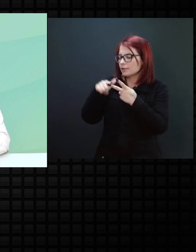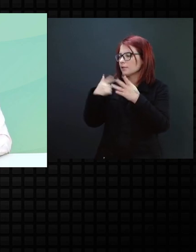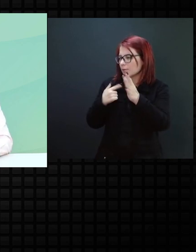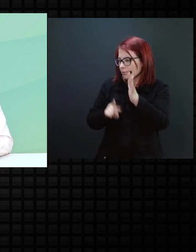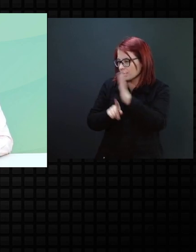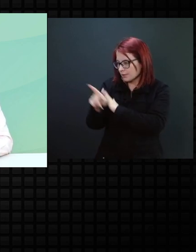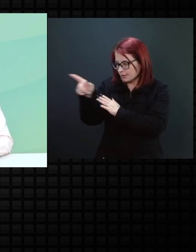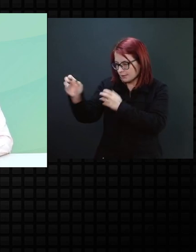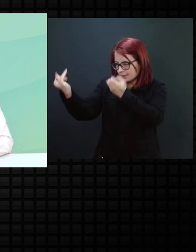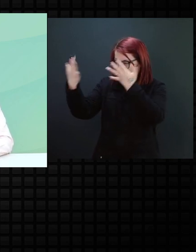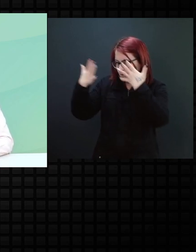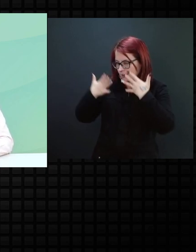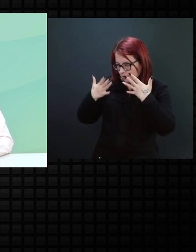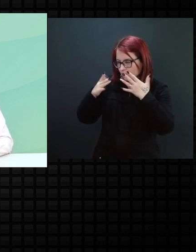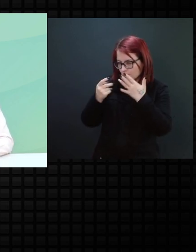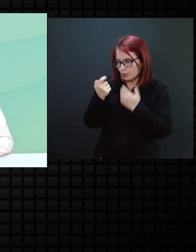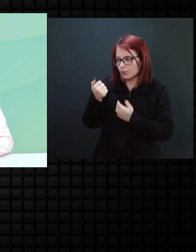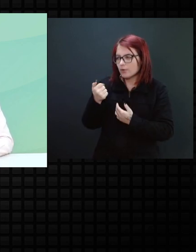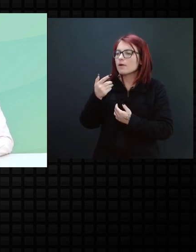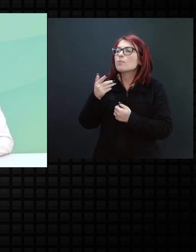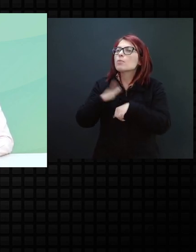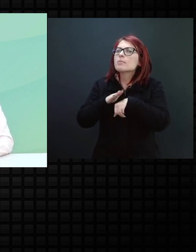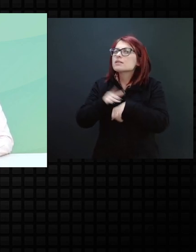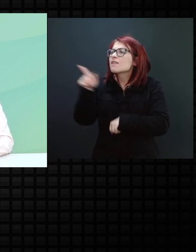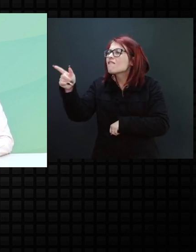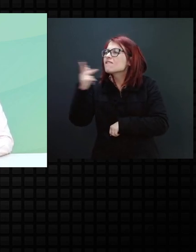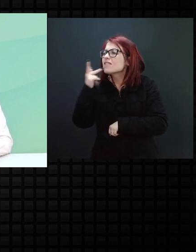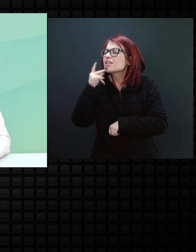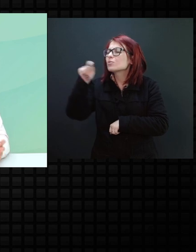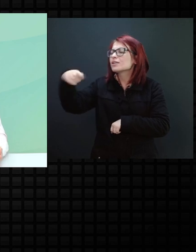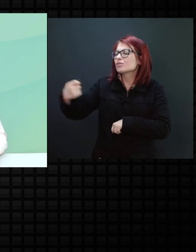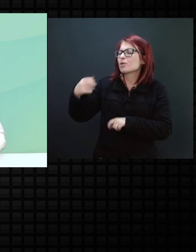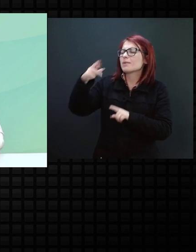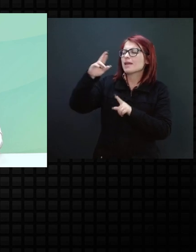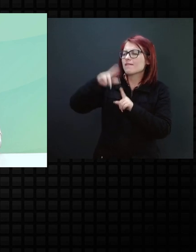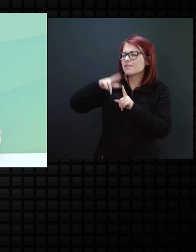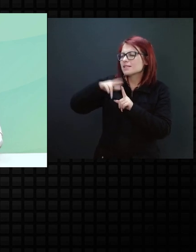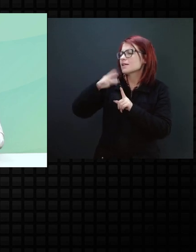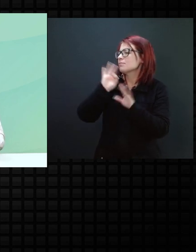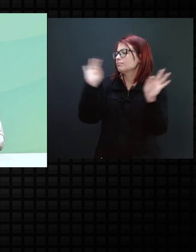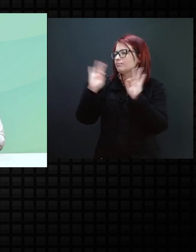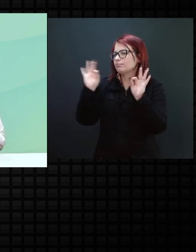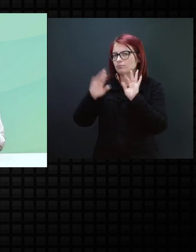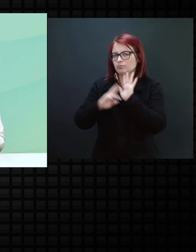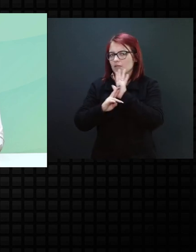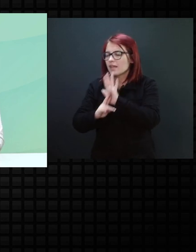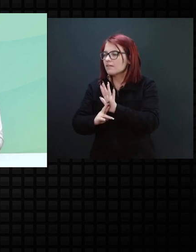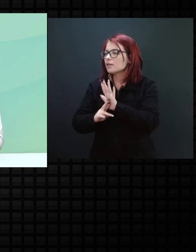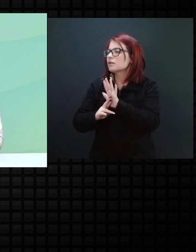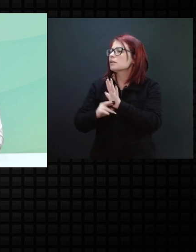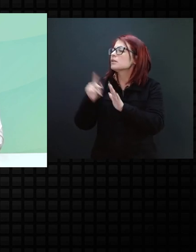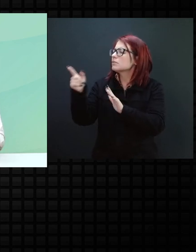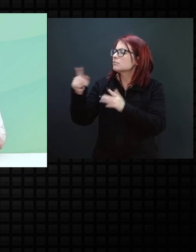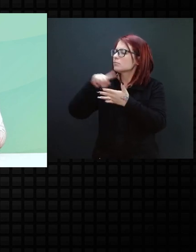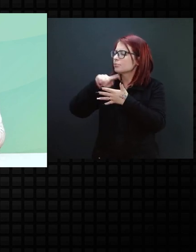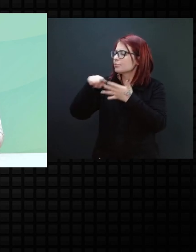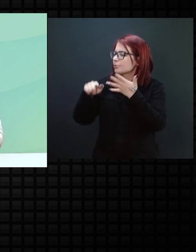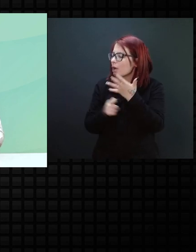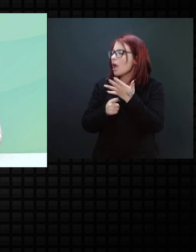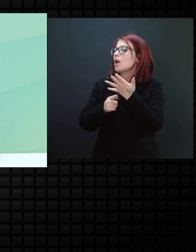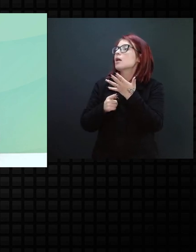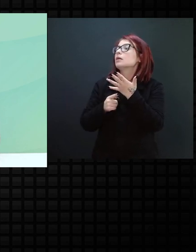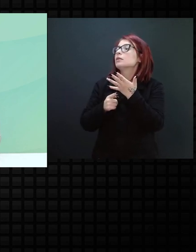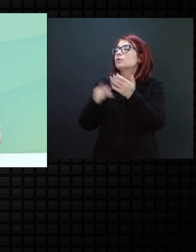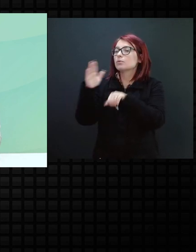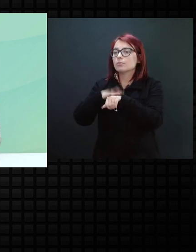um pouquinho, quando você fala ali, né, da referência não representativa, todas as questões, pra ele chegar